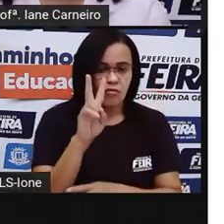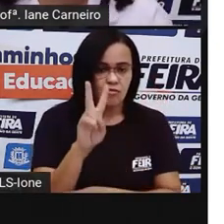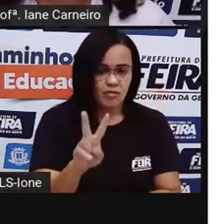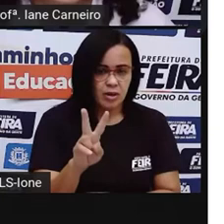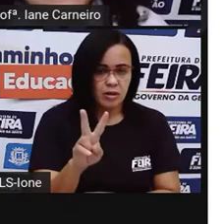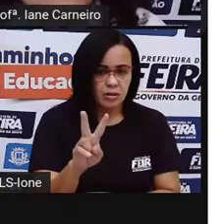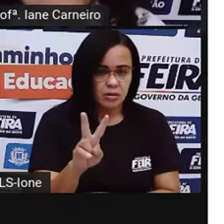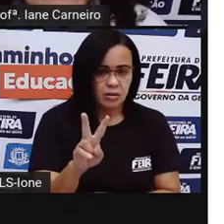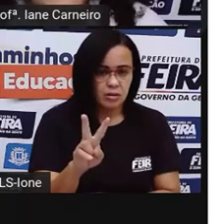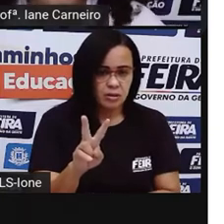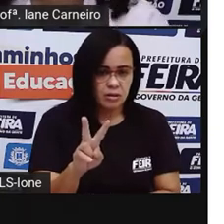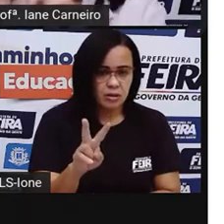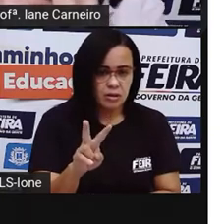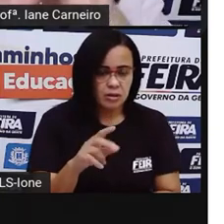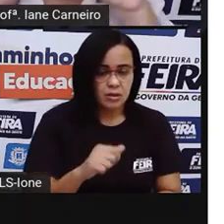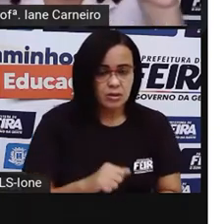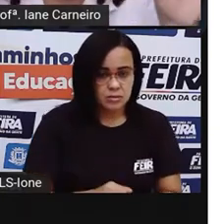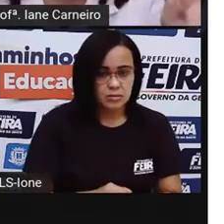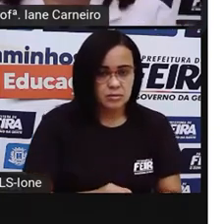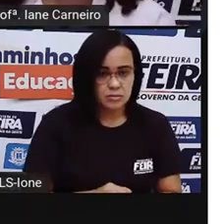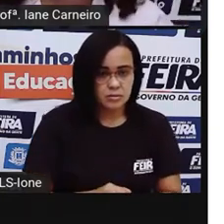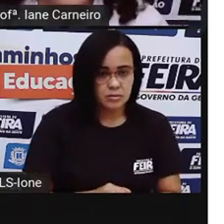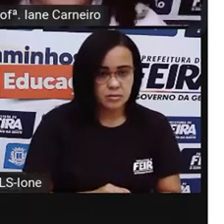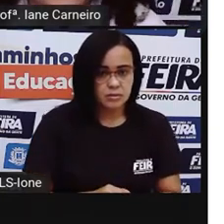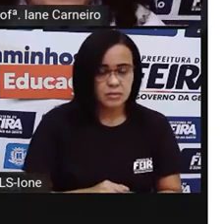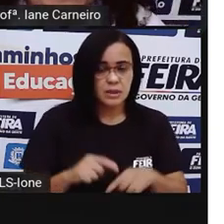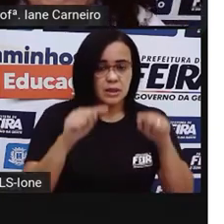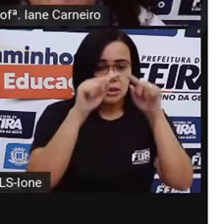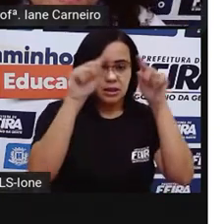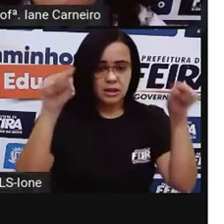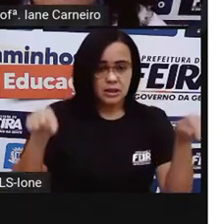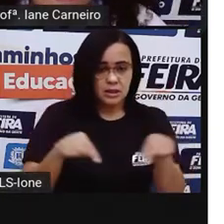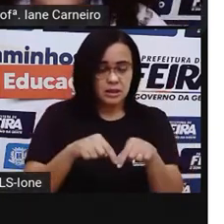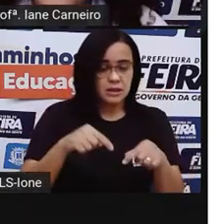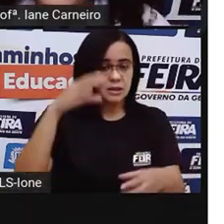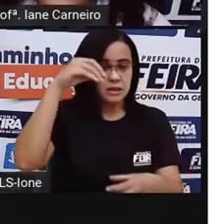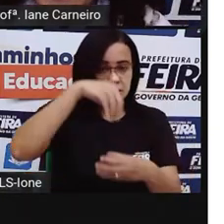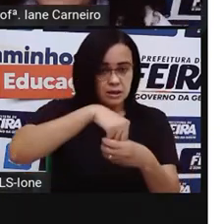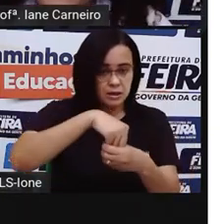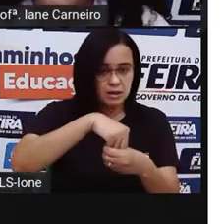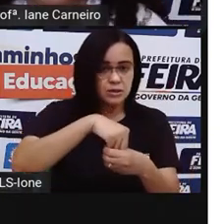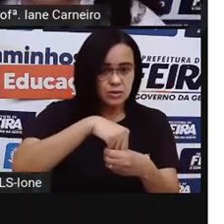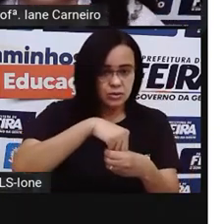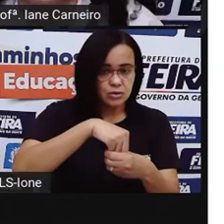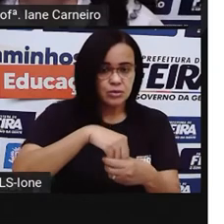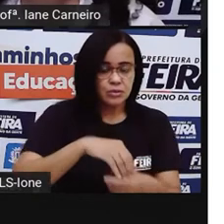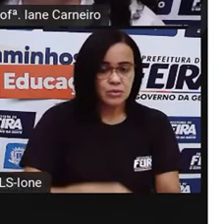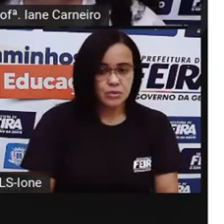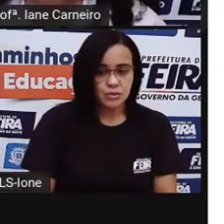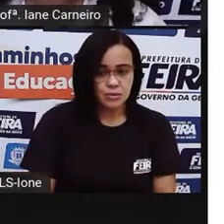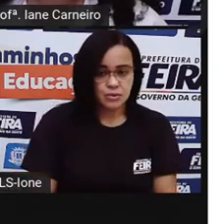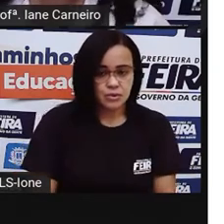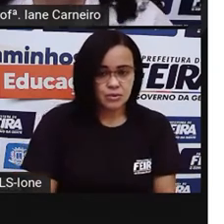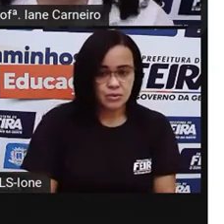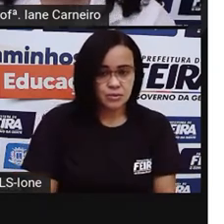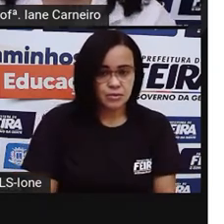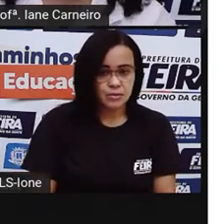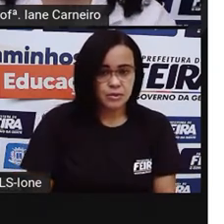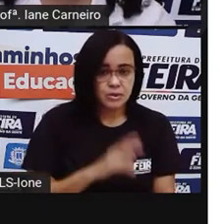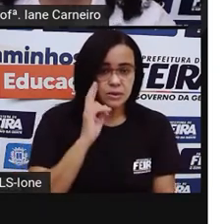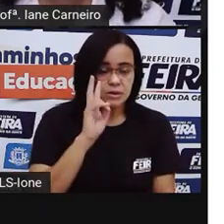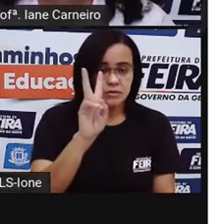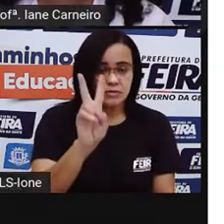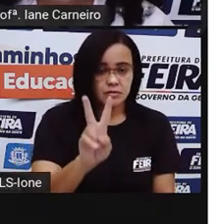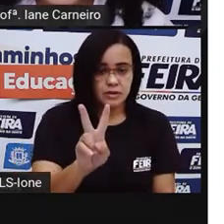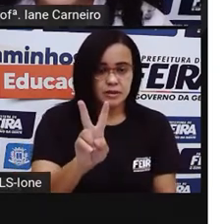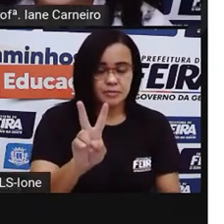Procura aí a letra V na malha, né? Na sala de aula. Achou a letra V? Aqui, ó. Qual é